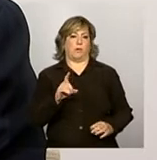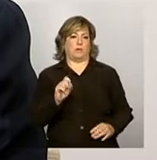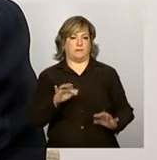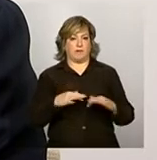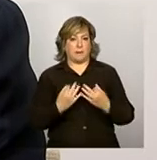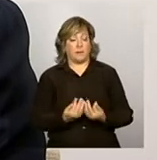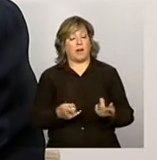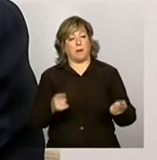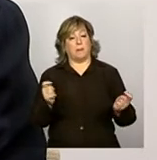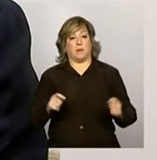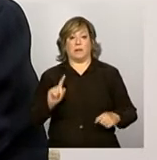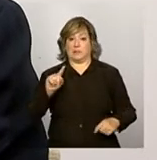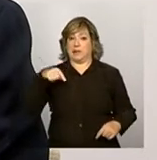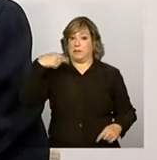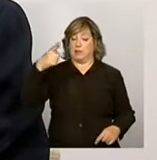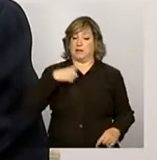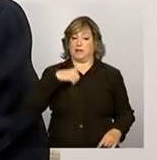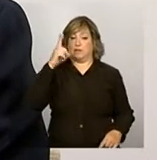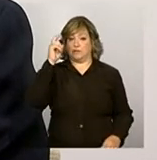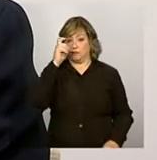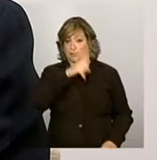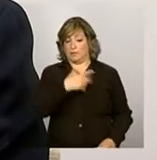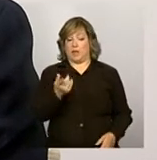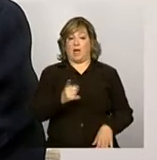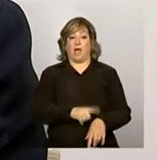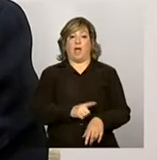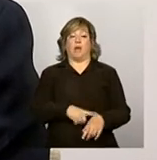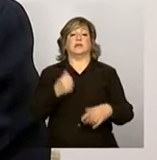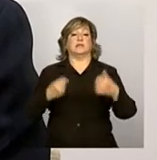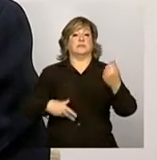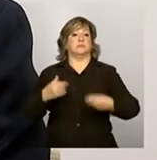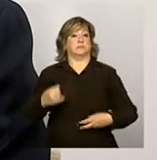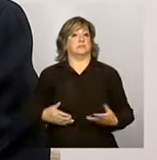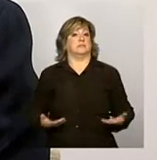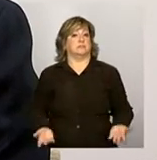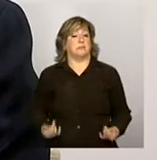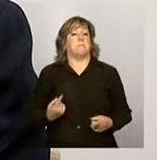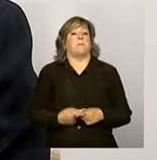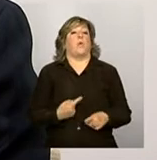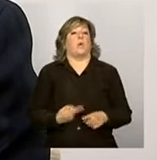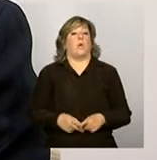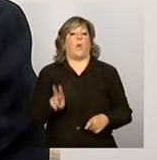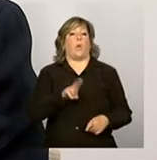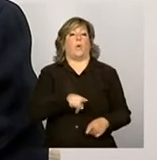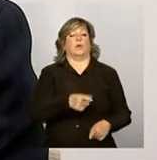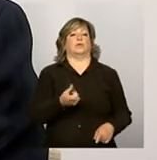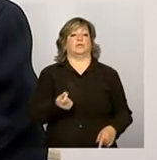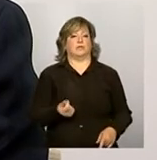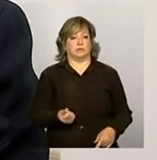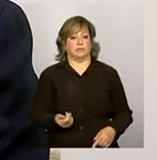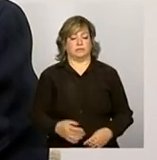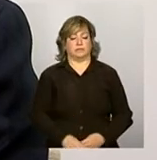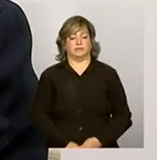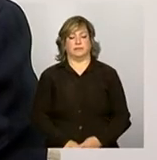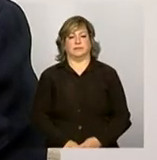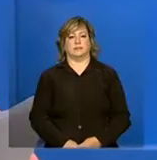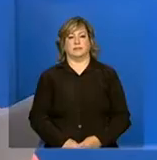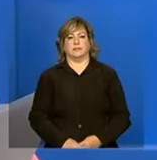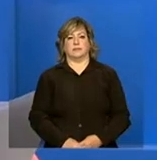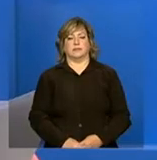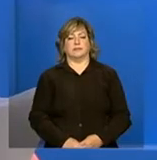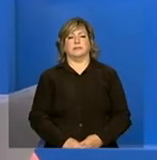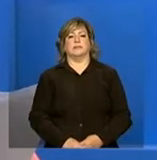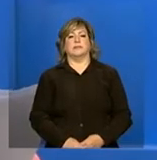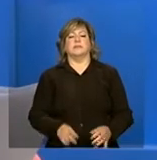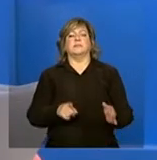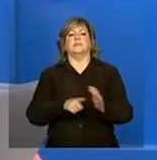ter, depois, dificuldade na hora de justificar esse gasto. Sérgio,